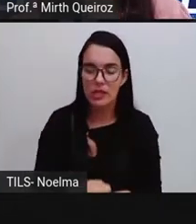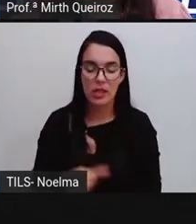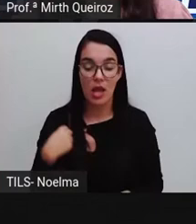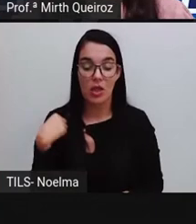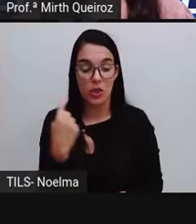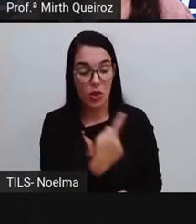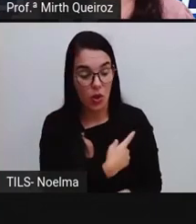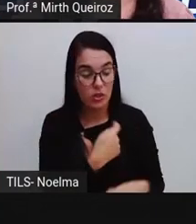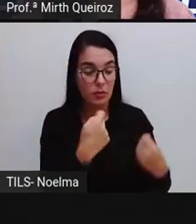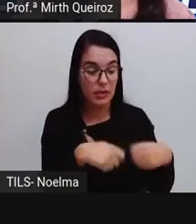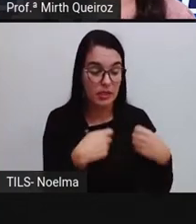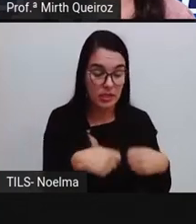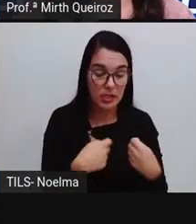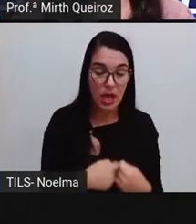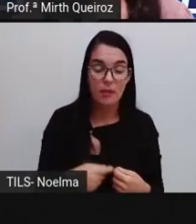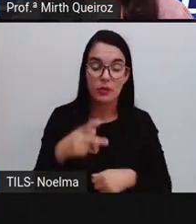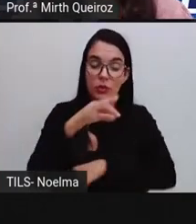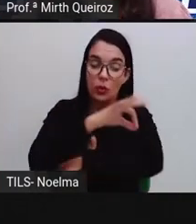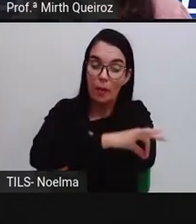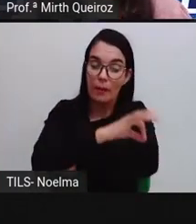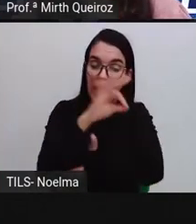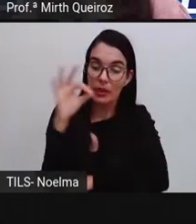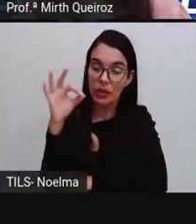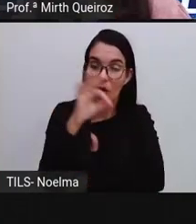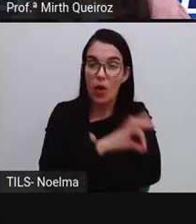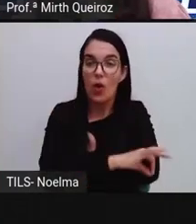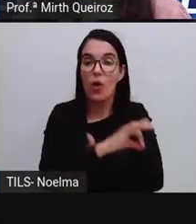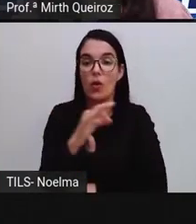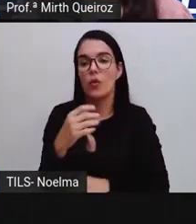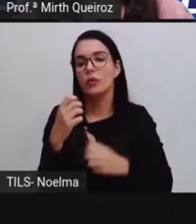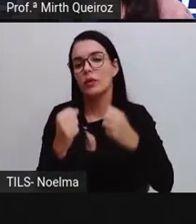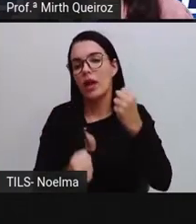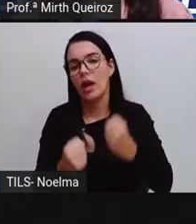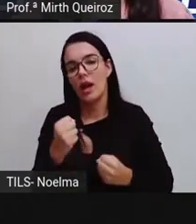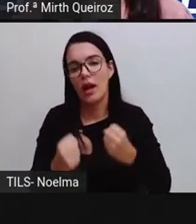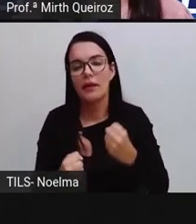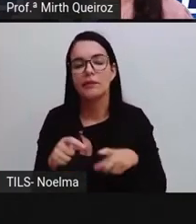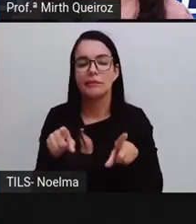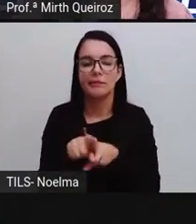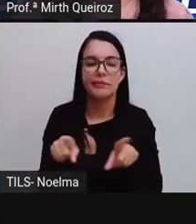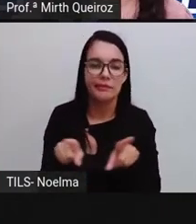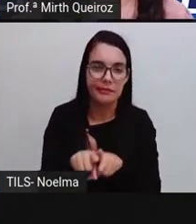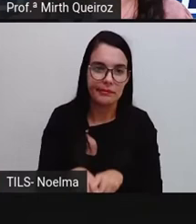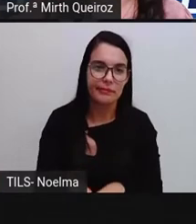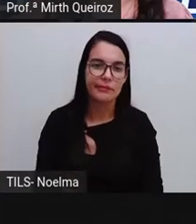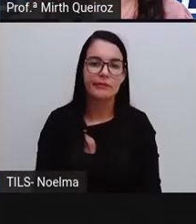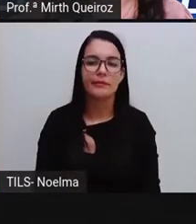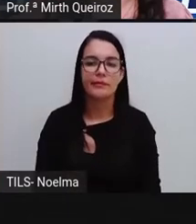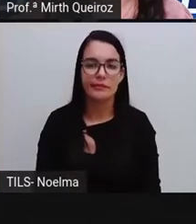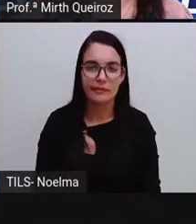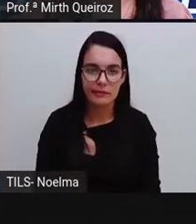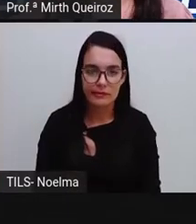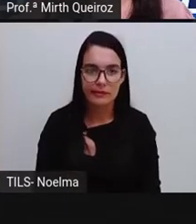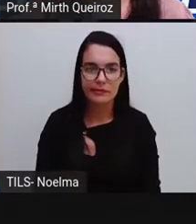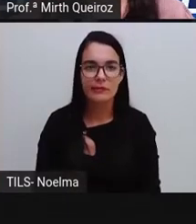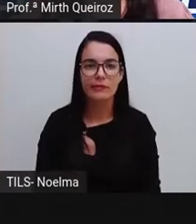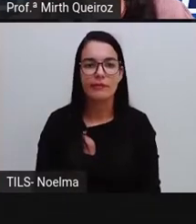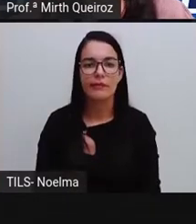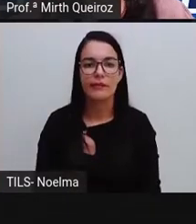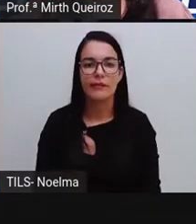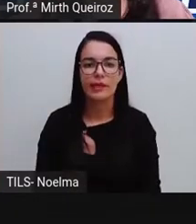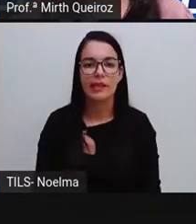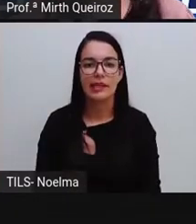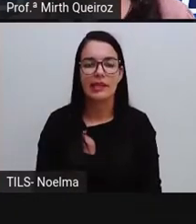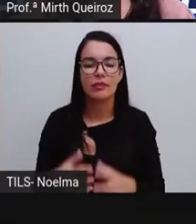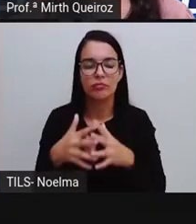né? Para chegar o alimento até a sua casa, até a sua cidade, necessita-se desse petróleo, né? Para produzir o combustível, onde os